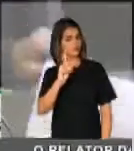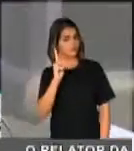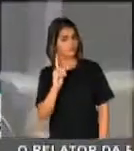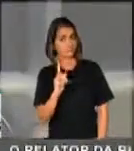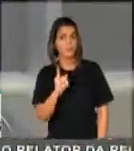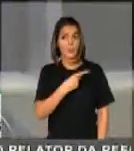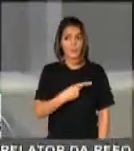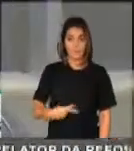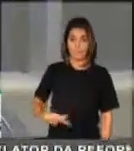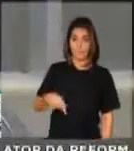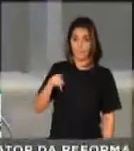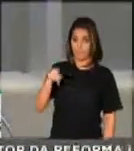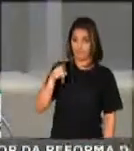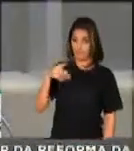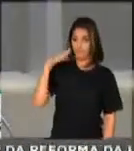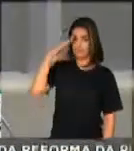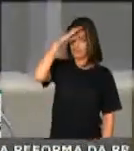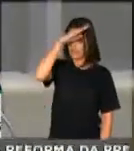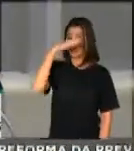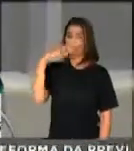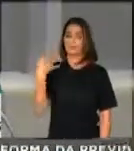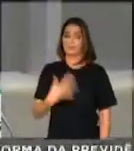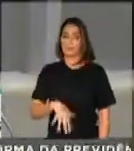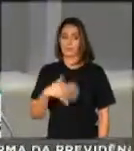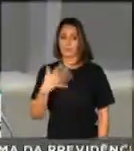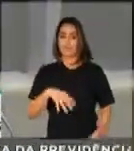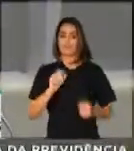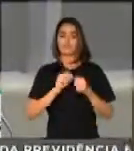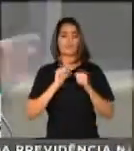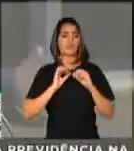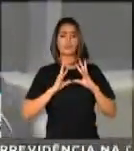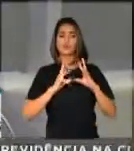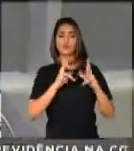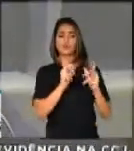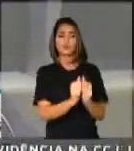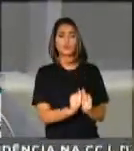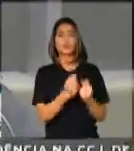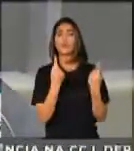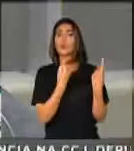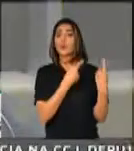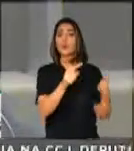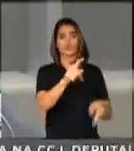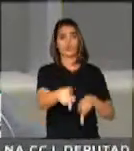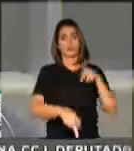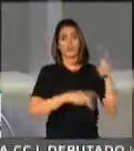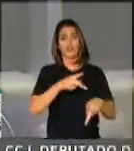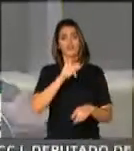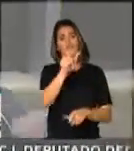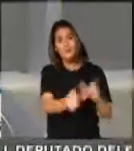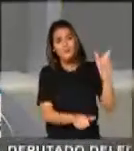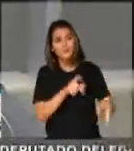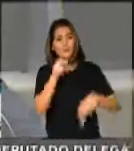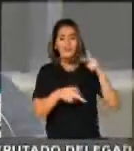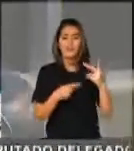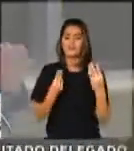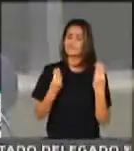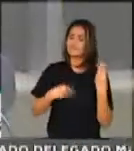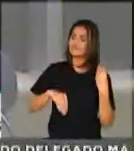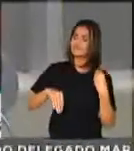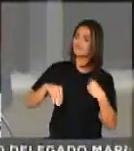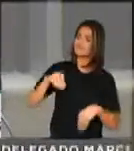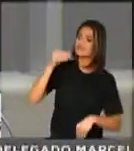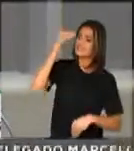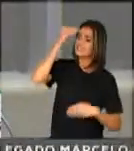O presidente fez o possível e o impossível para frustrar os brasileiros. O mito